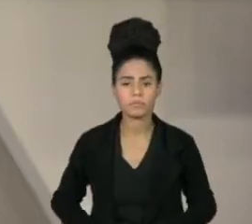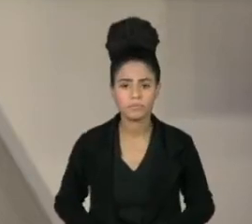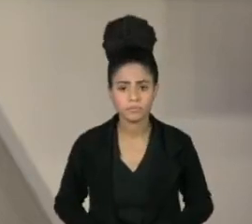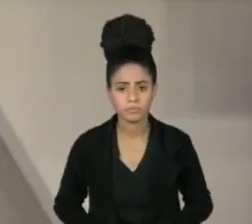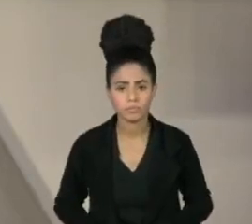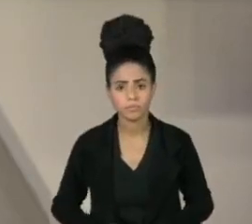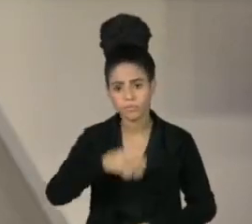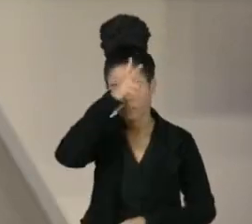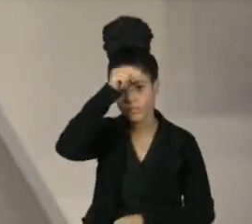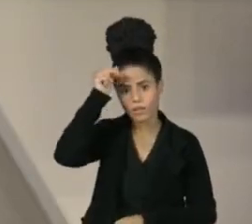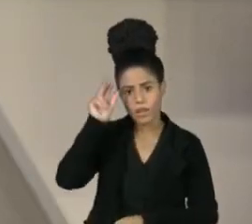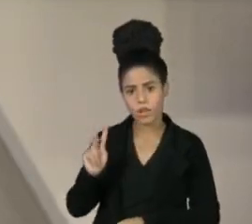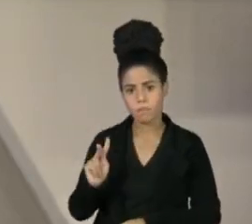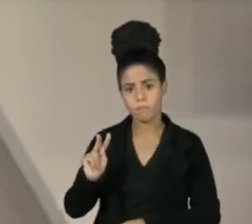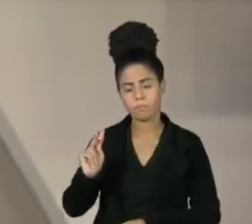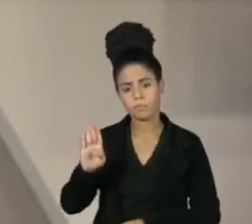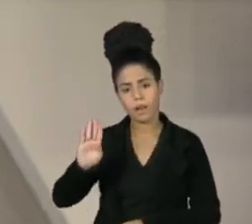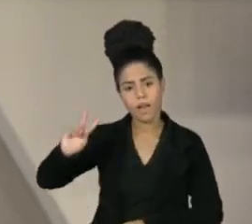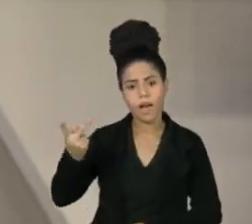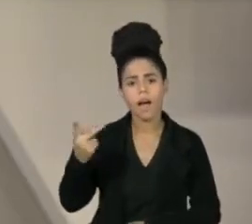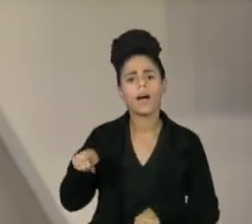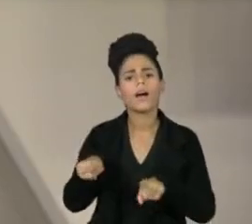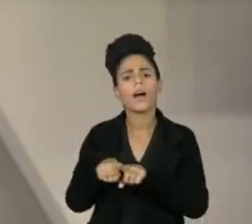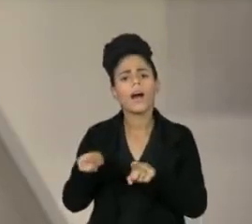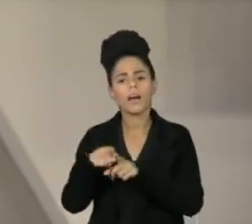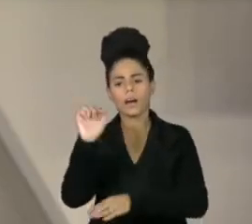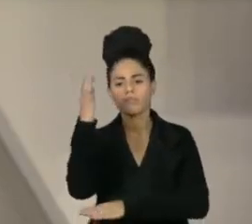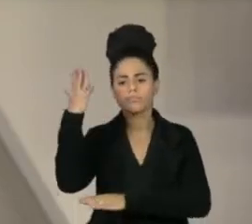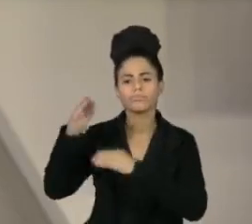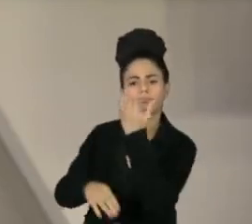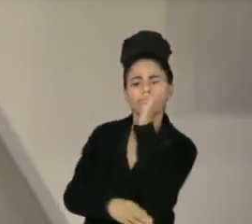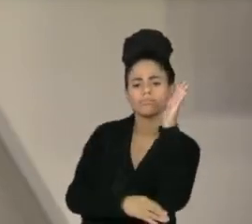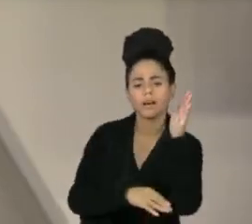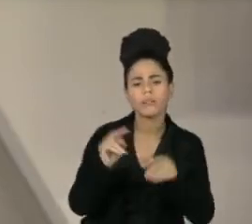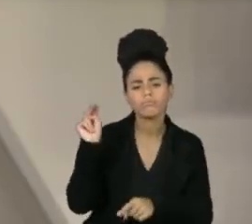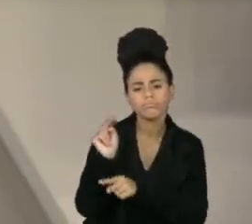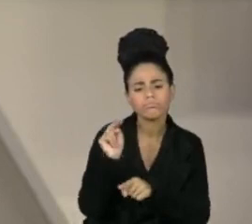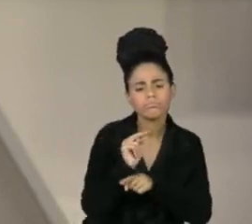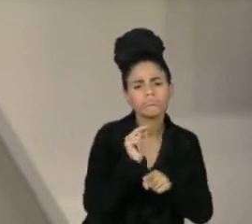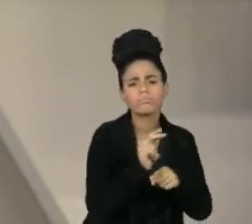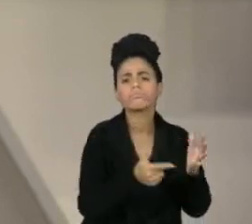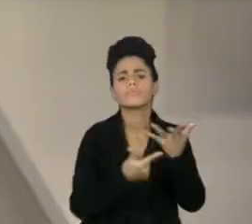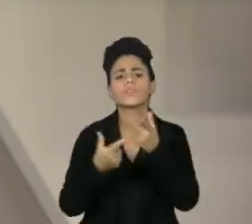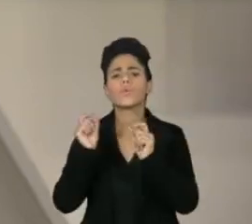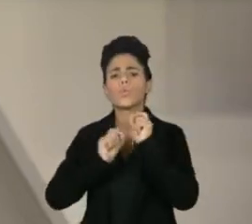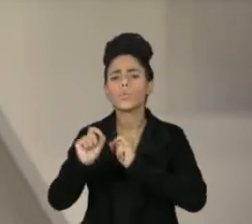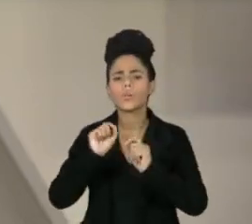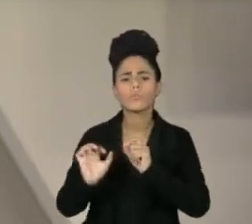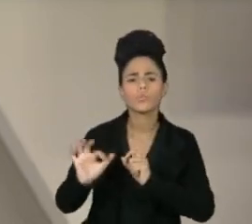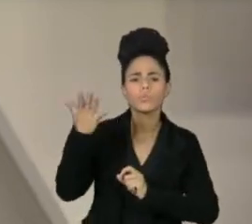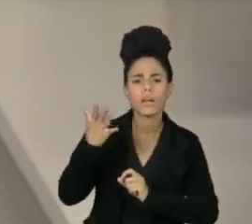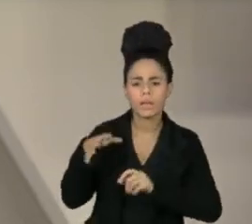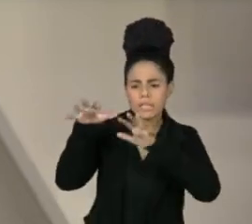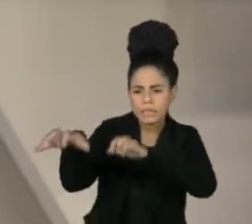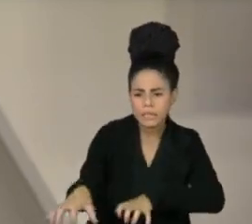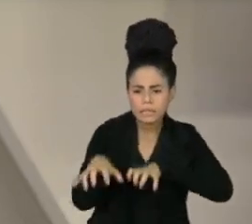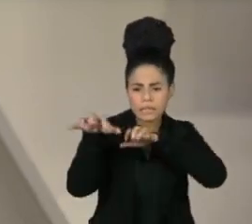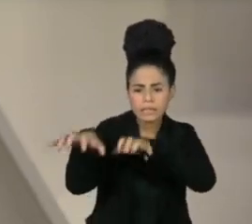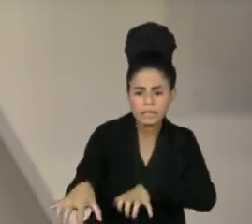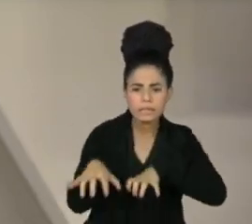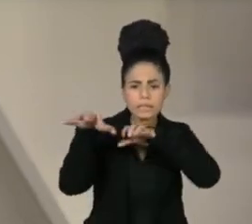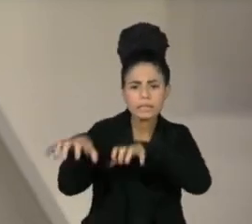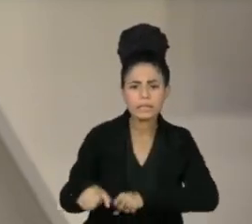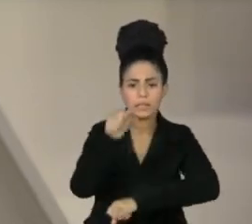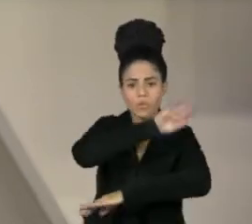Prefeitura de Belo Horizonte, Ministério Público, ambientalistas e artistas tentam barrar o início da mineração na